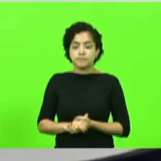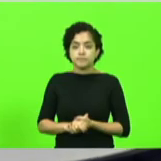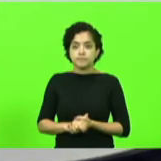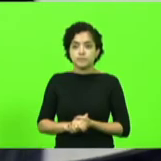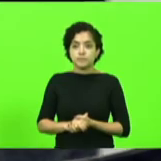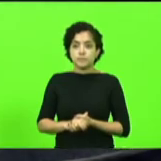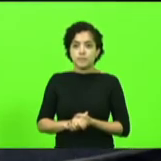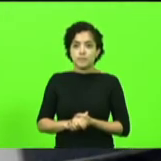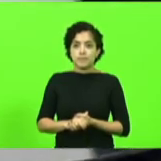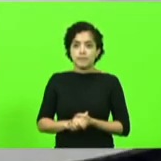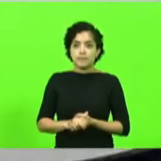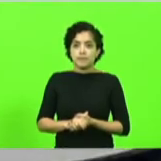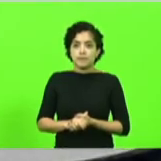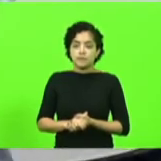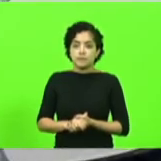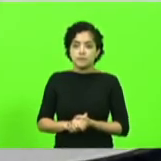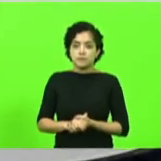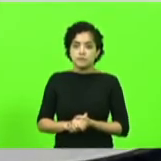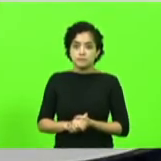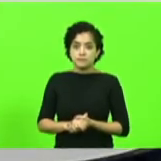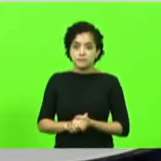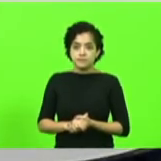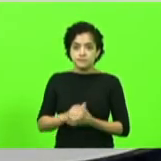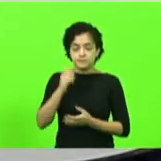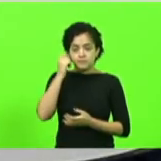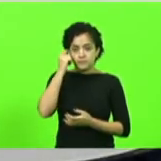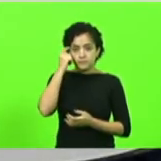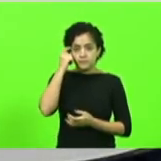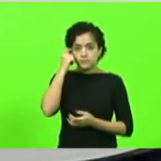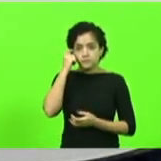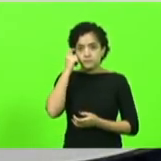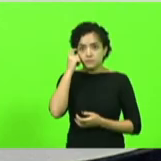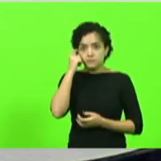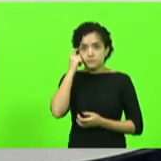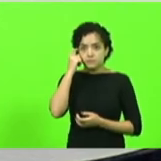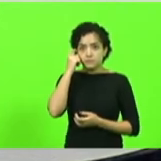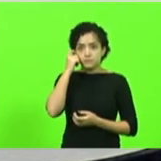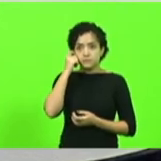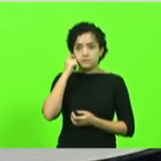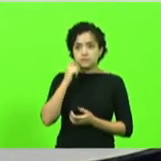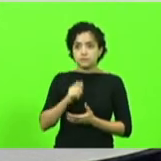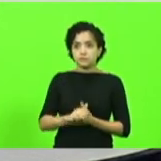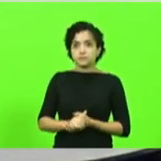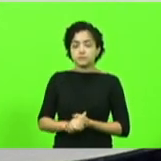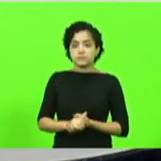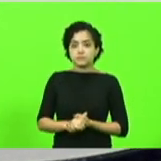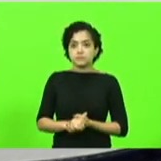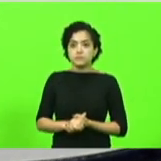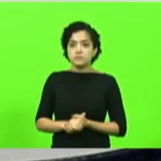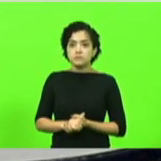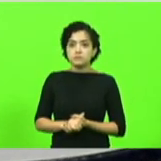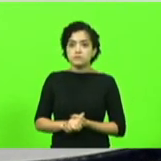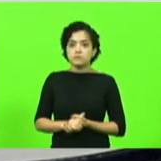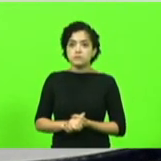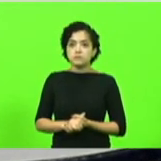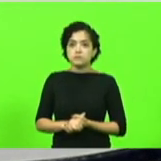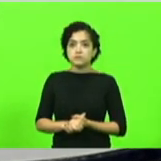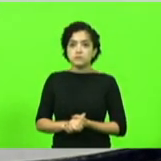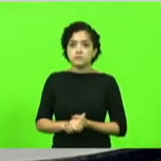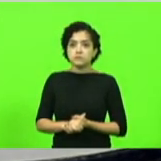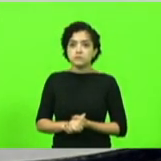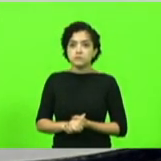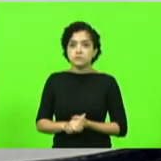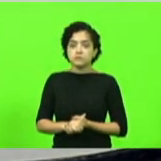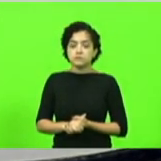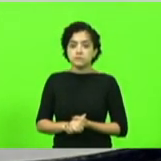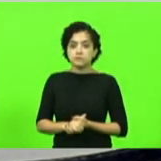deputada Dirce. Muito obrigada, presidente. Com a palavra, portanto, por 10 minutos, a senhora Célia